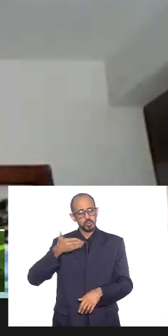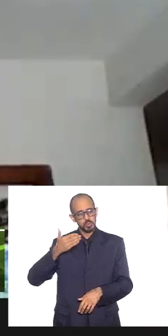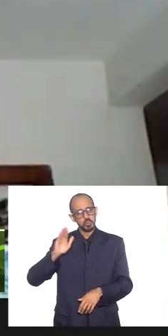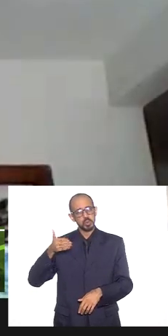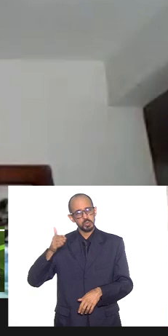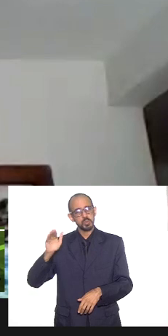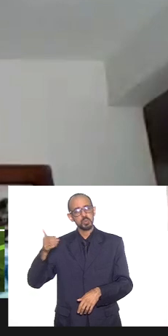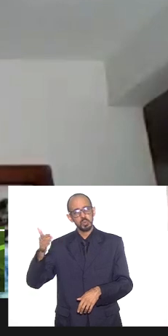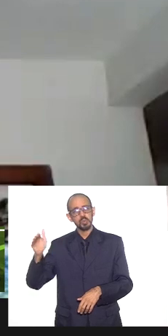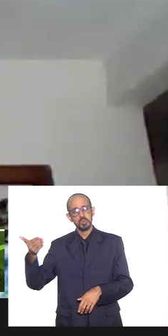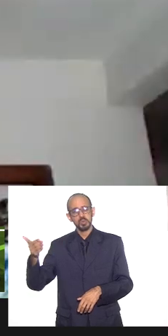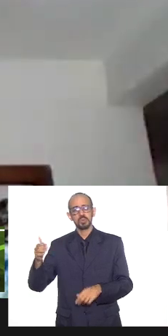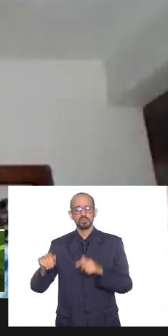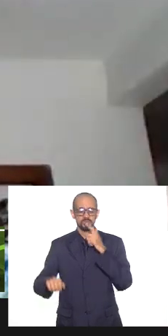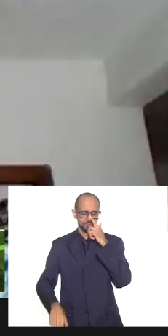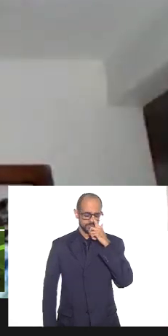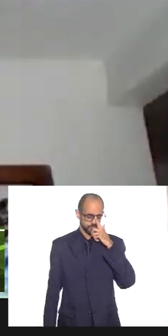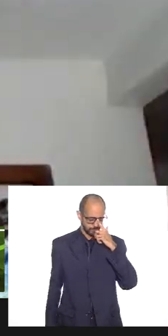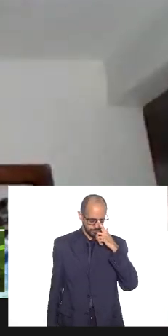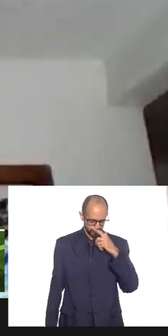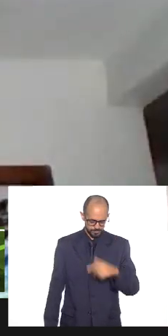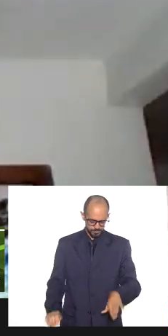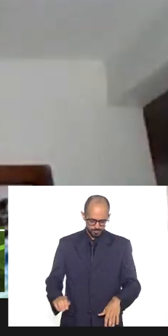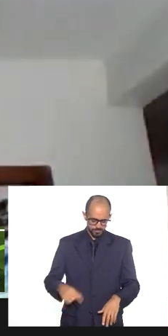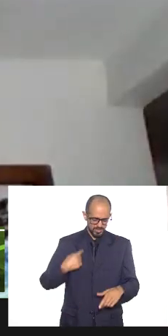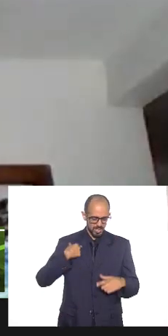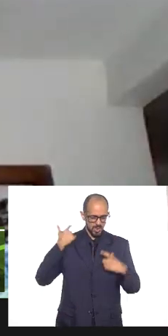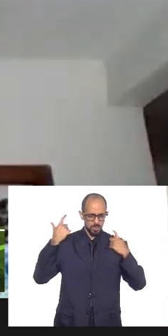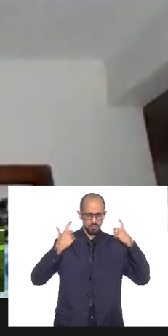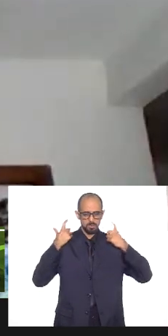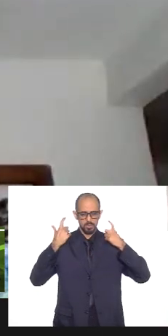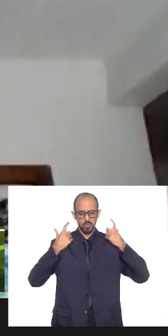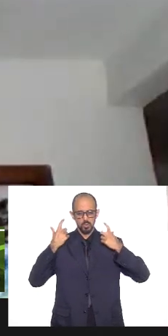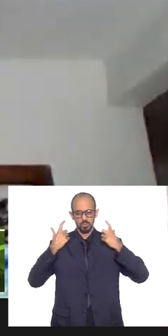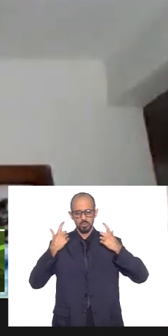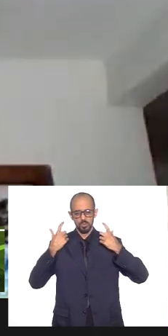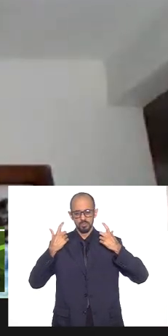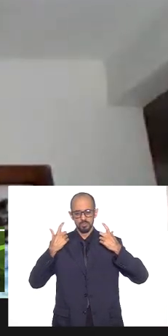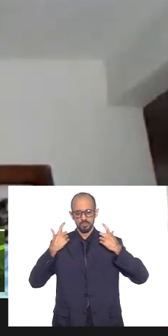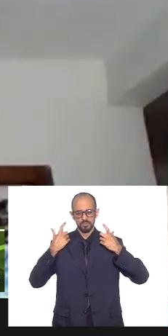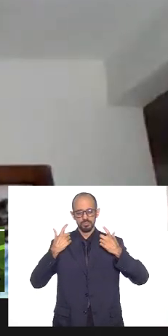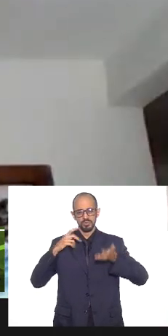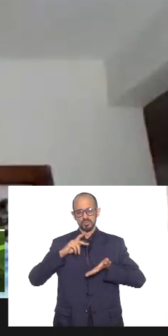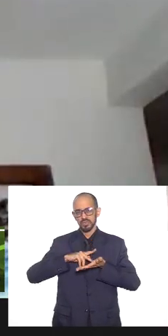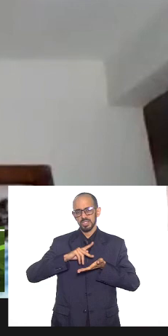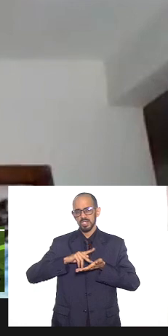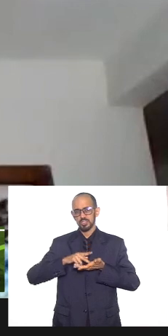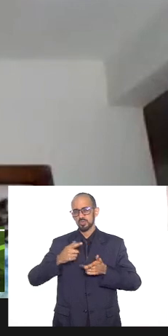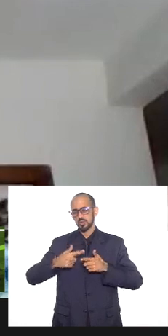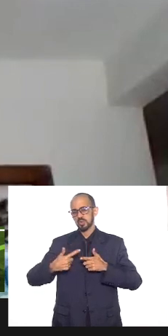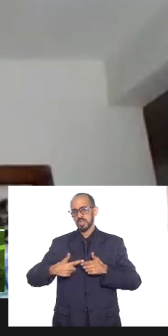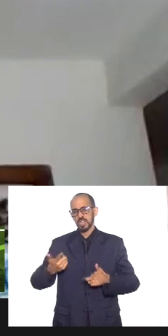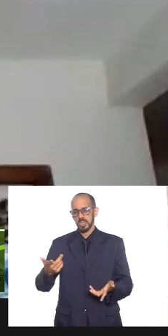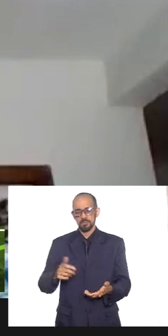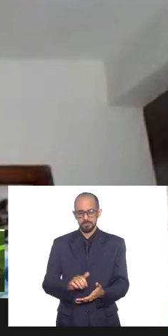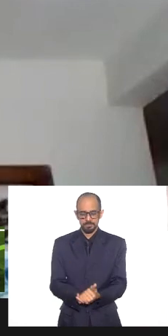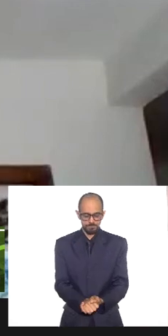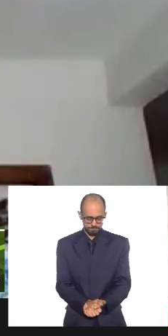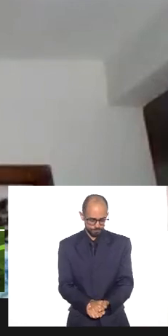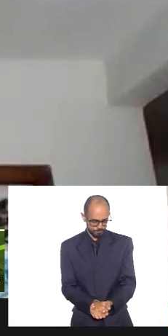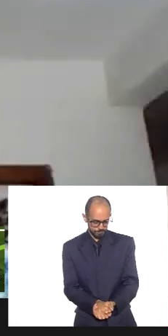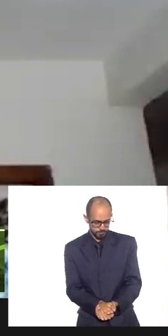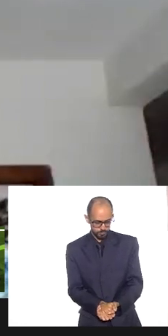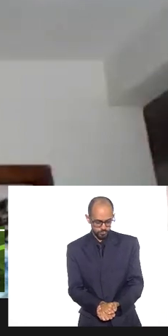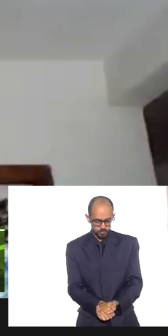cotidianizada eu me preocupo muito de que a gente vai ter uma